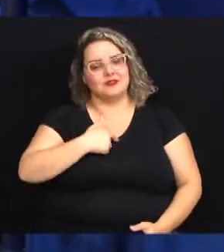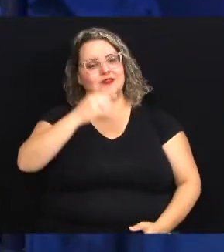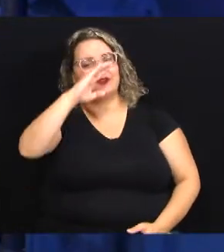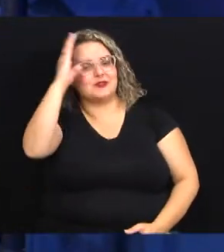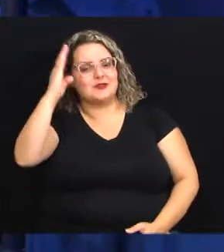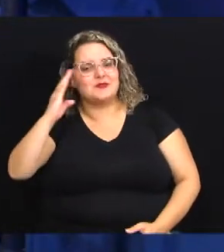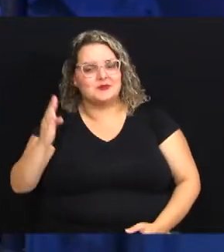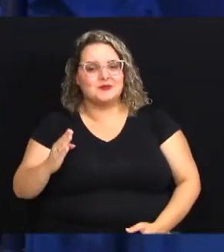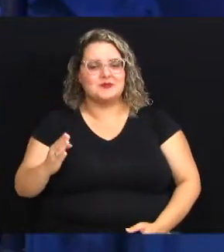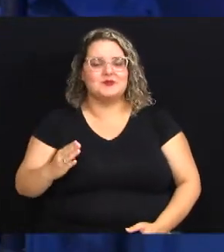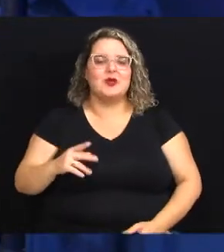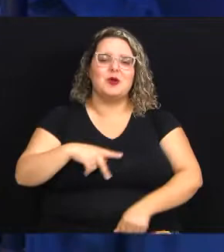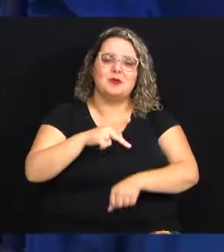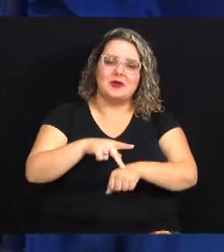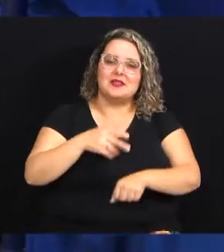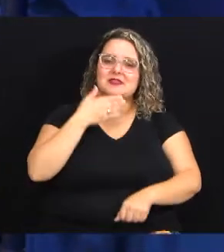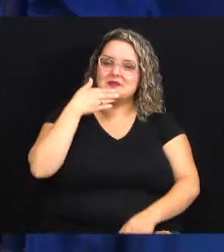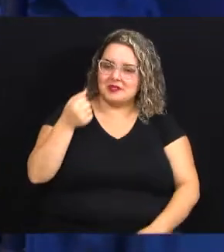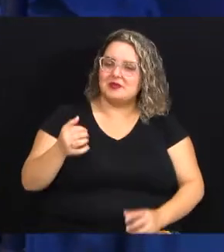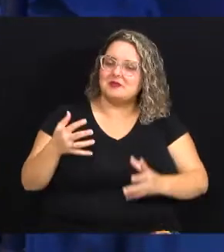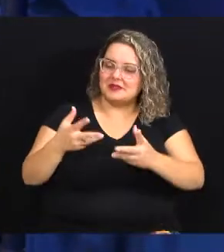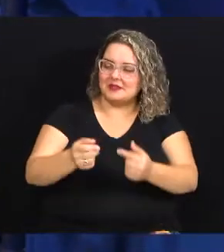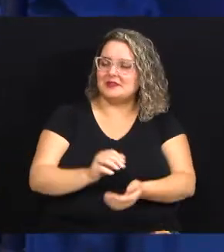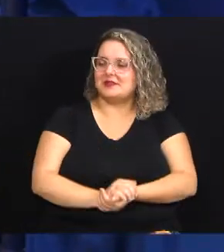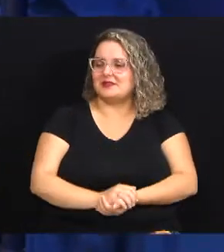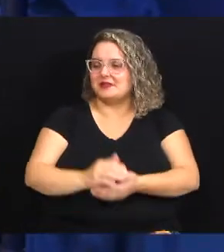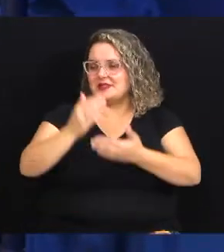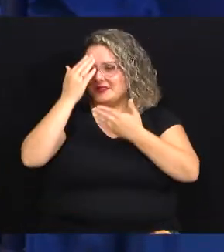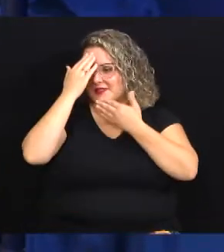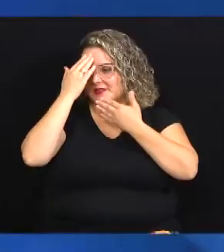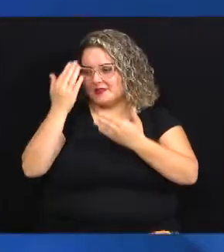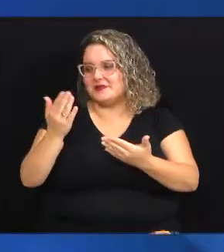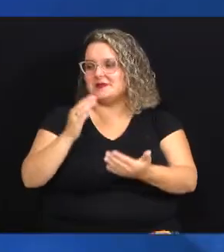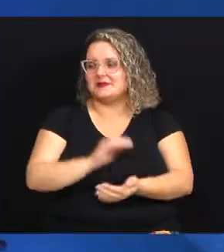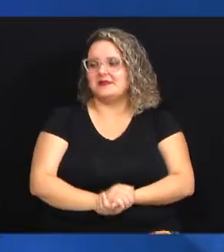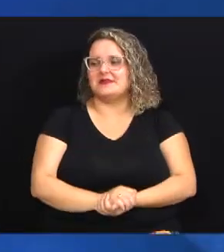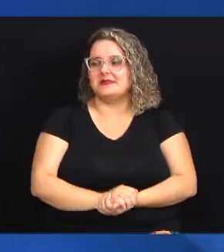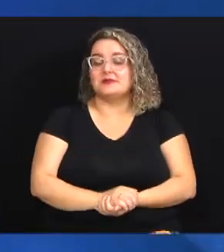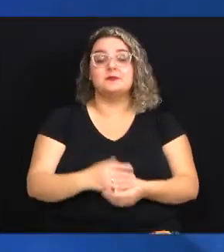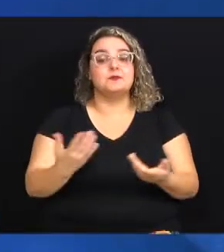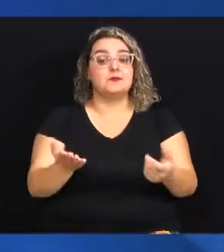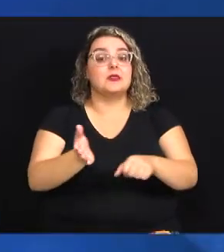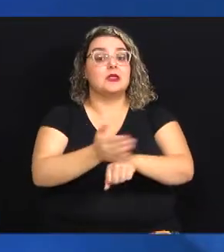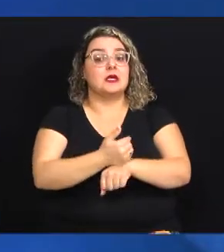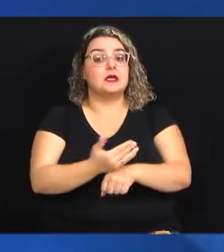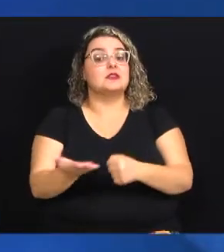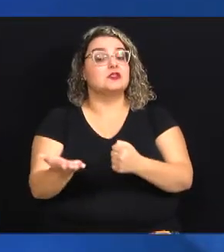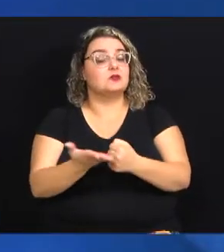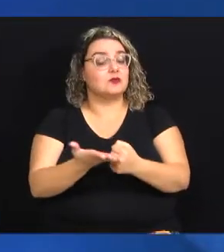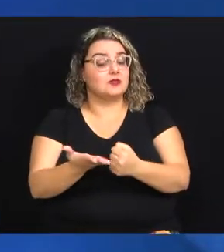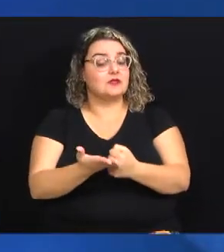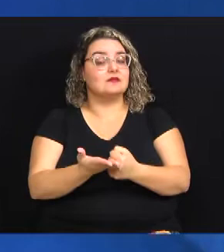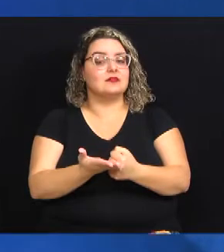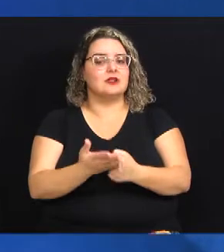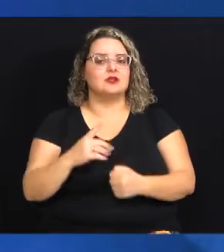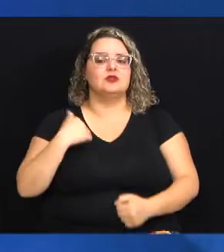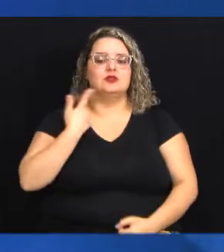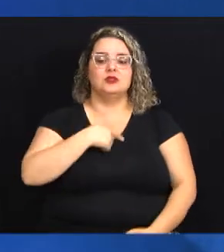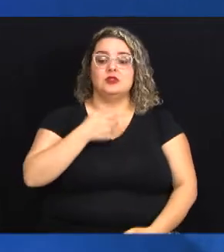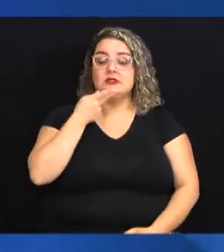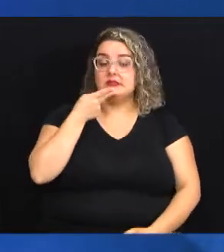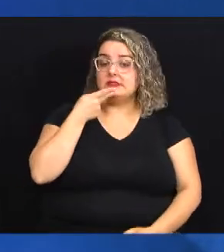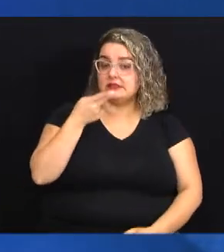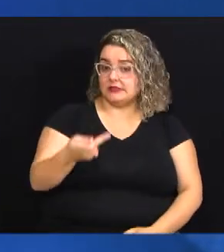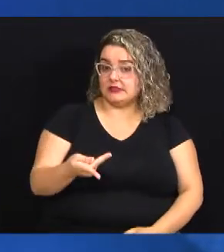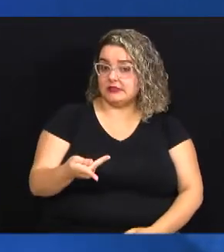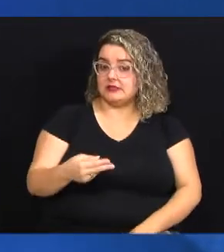ser um país cada vez melhor para todos. Obrigada, então. E olha, antes da gente ir para o intervalo, nós vamos falar